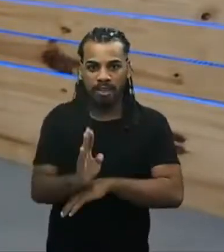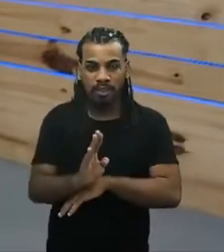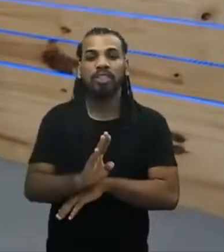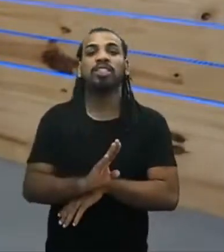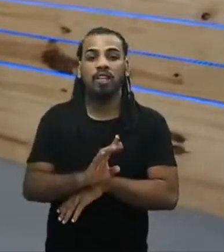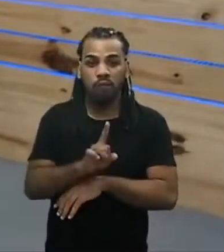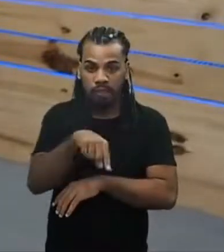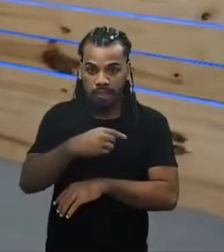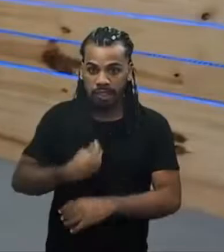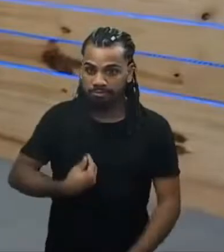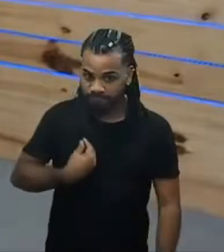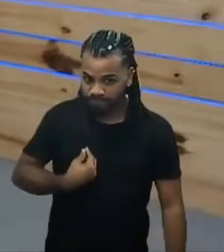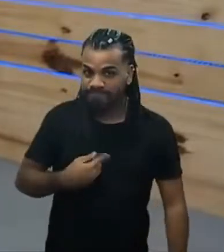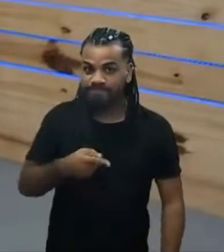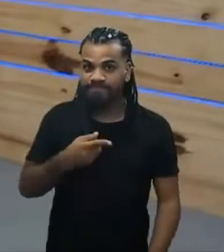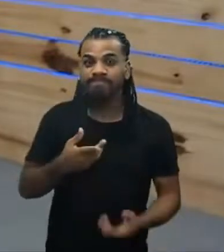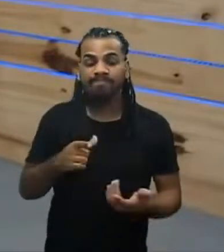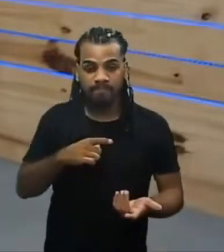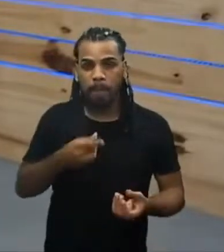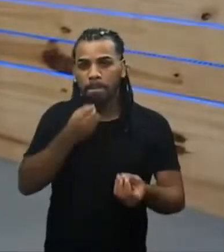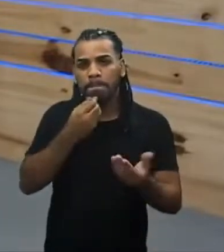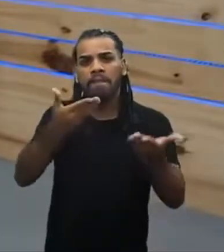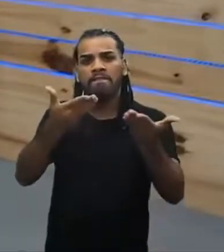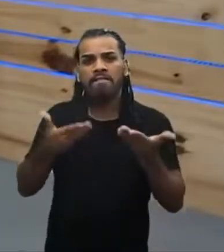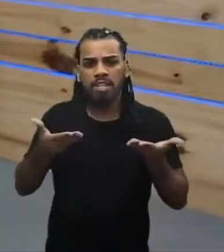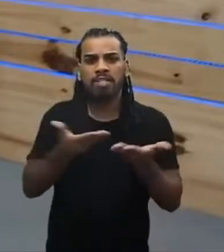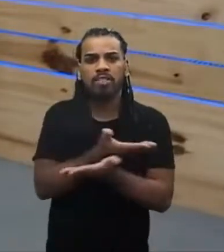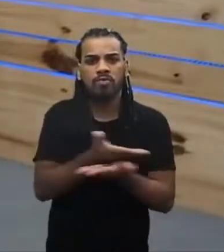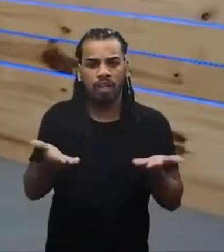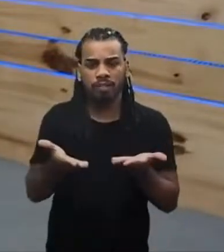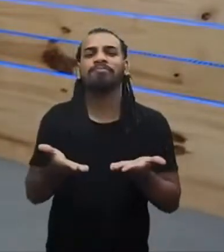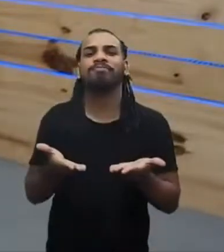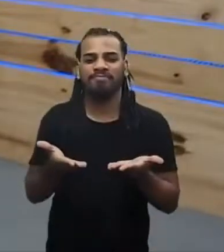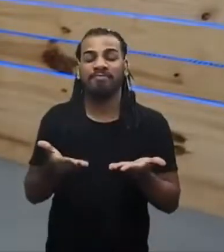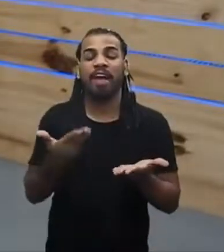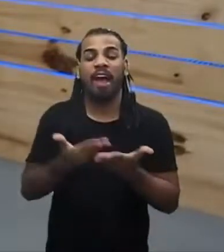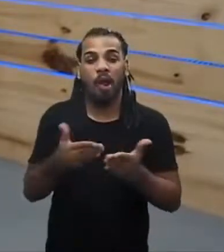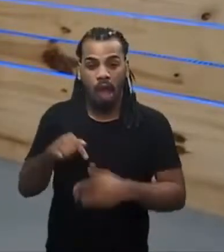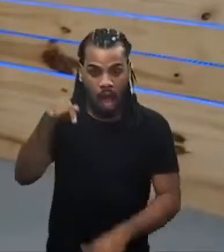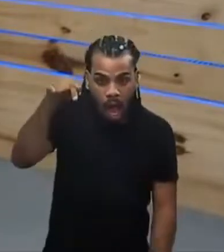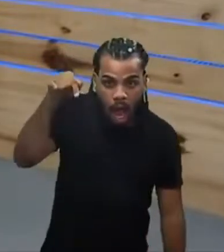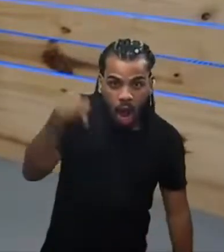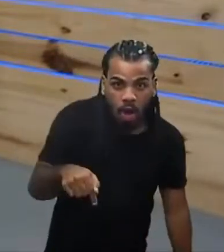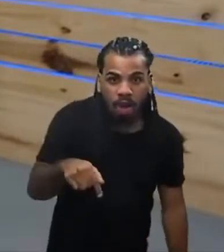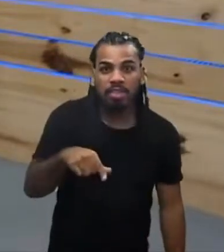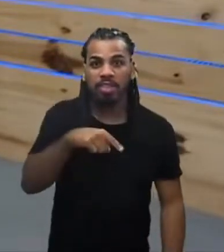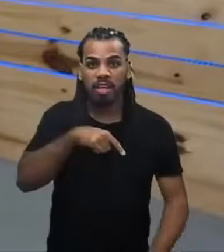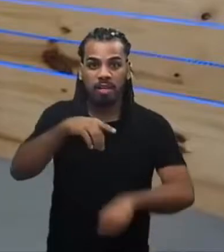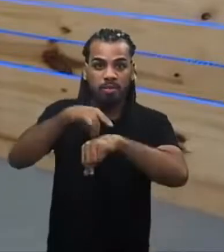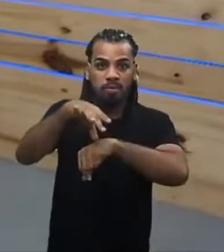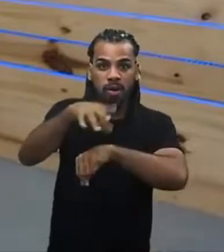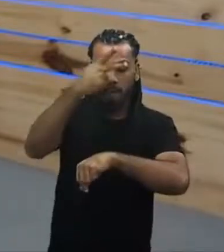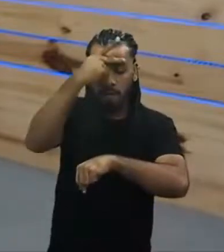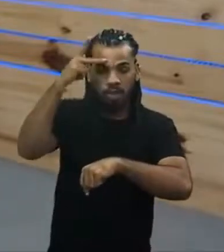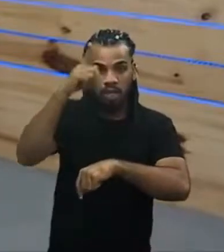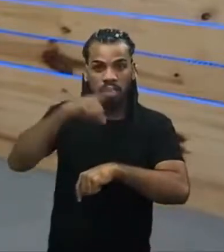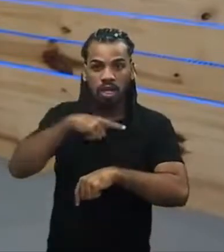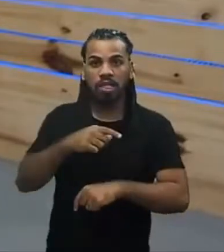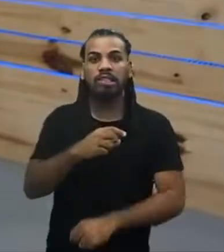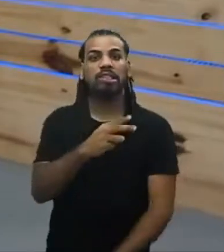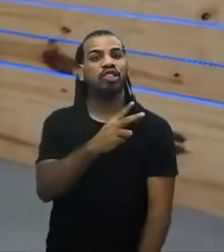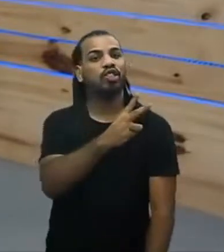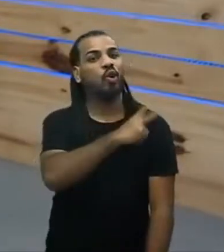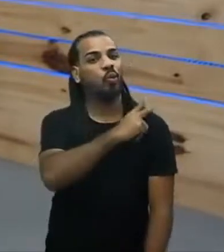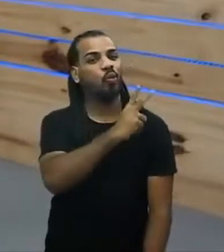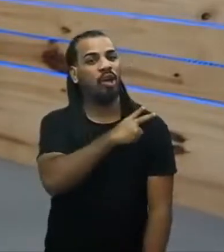quer que você esteja, muito bem-vindo e muito bem-vinda. Essa aula de agora vai ser voltada ao pessoal do segundo ano